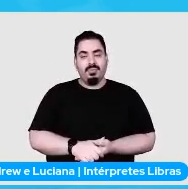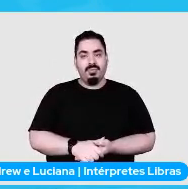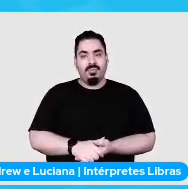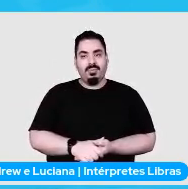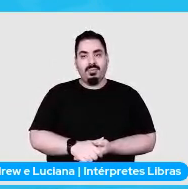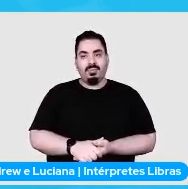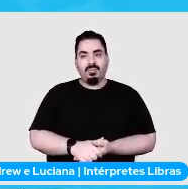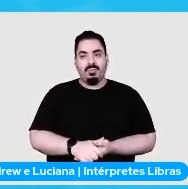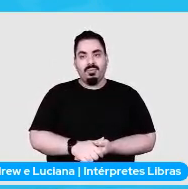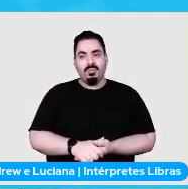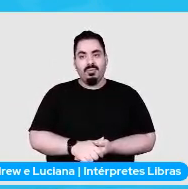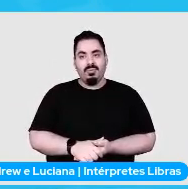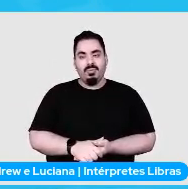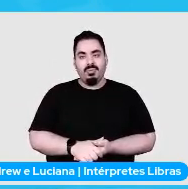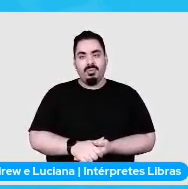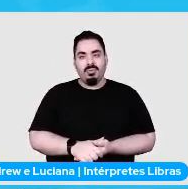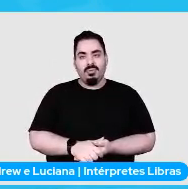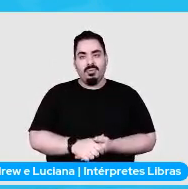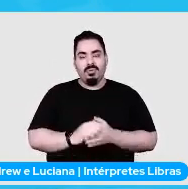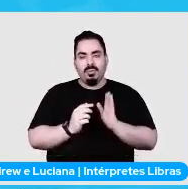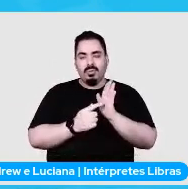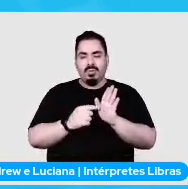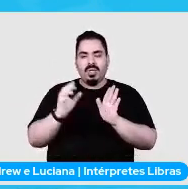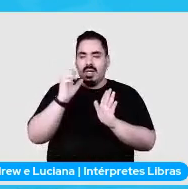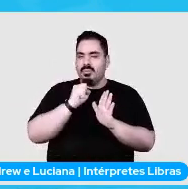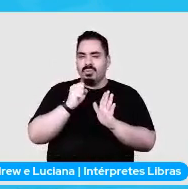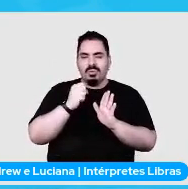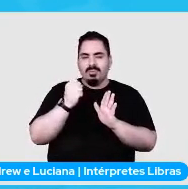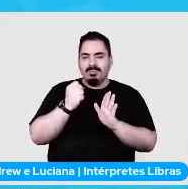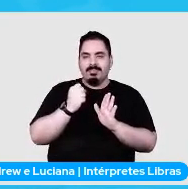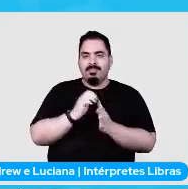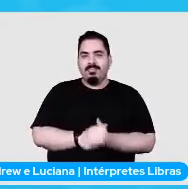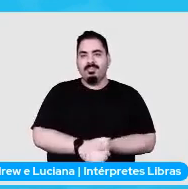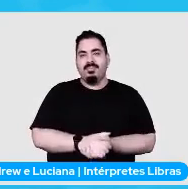só dar uma passada rapidão aqui dois instantinhos dois palitinhos